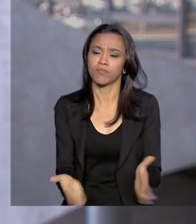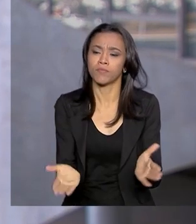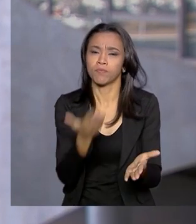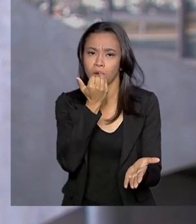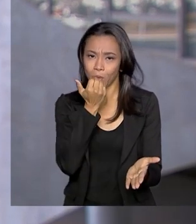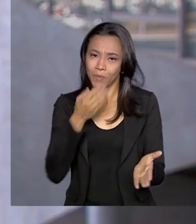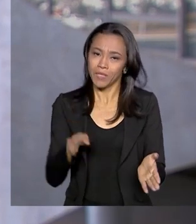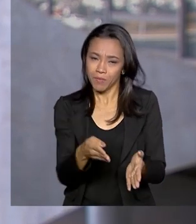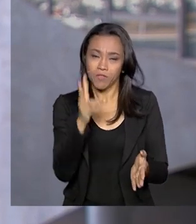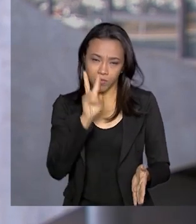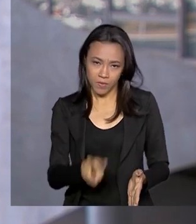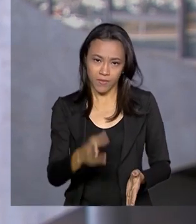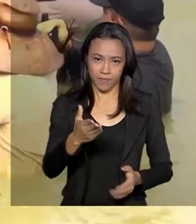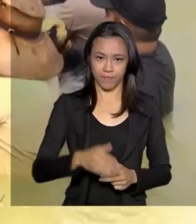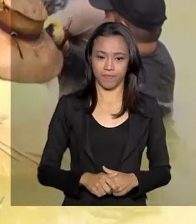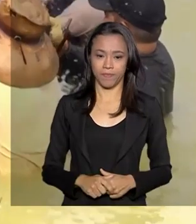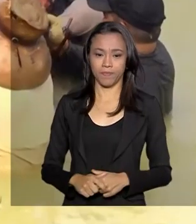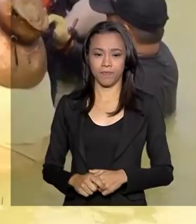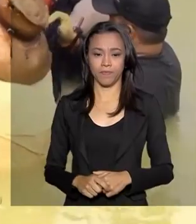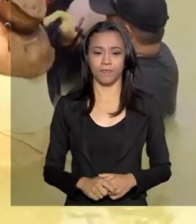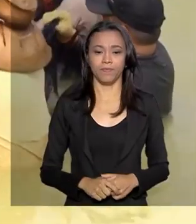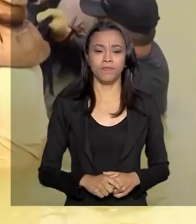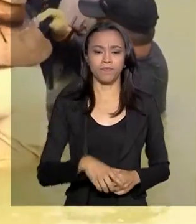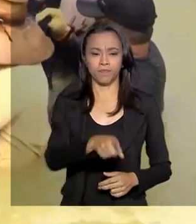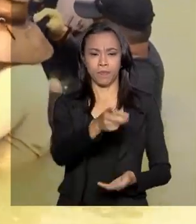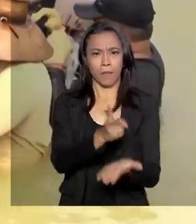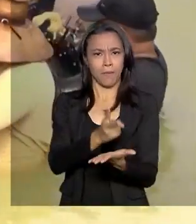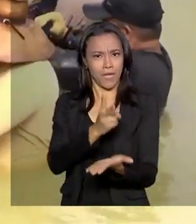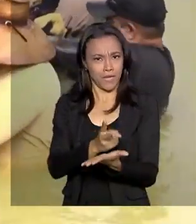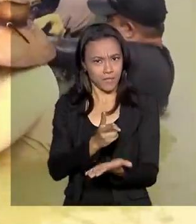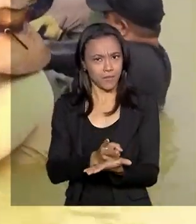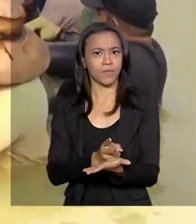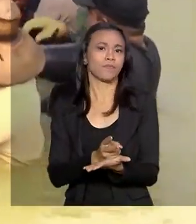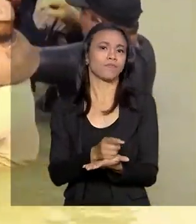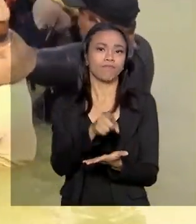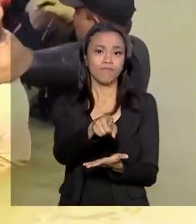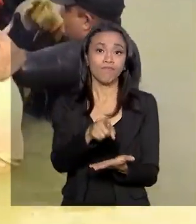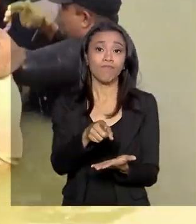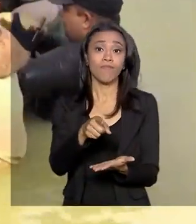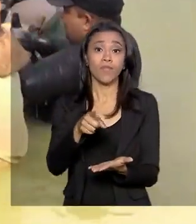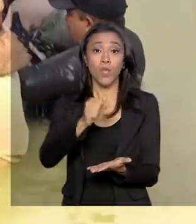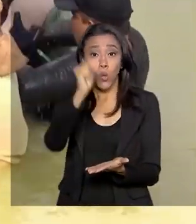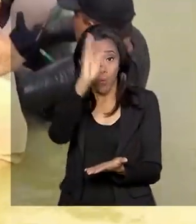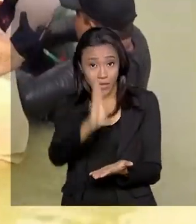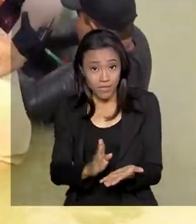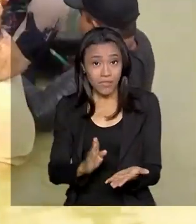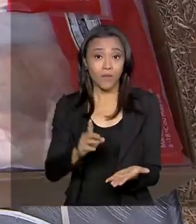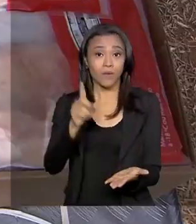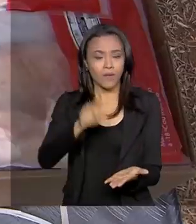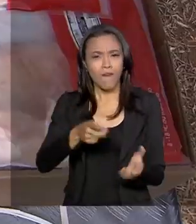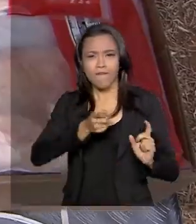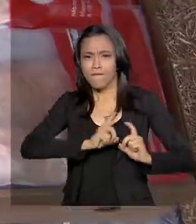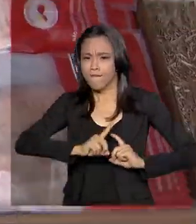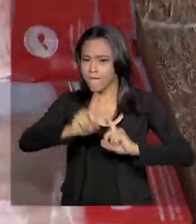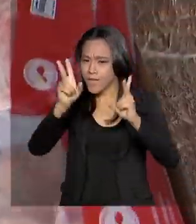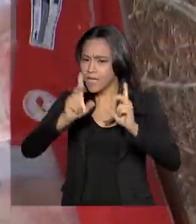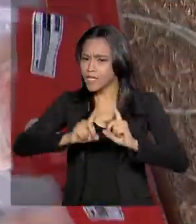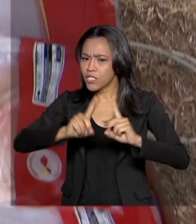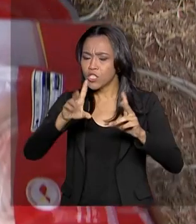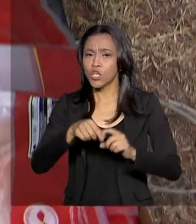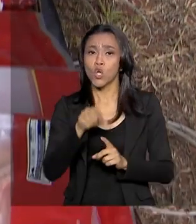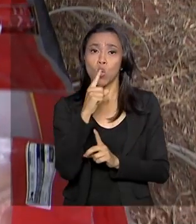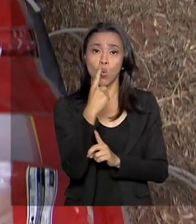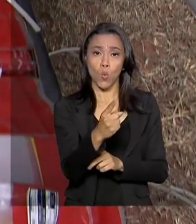Vamos ver a reportagem. Mesmo sendo o grande produtor de pescado, o Brasil ainda importa mais de um